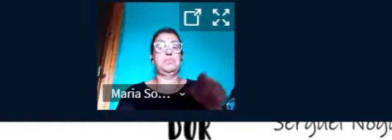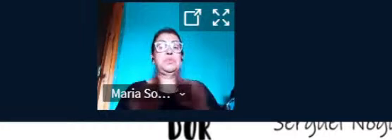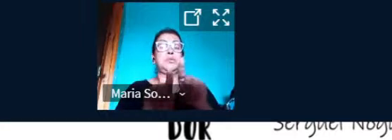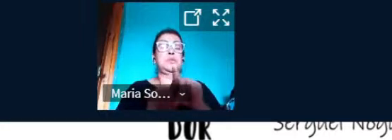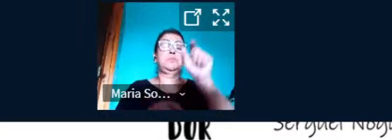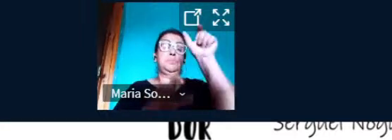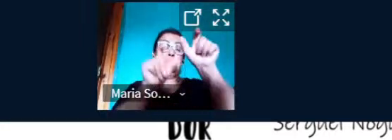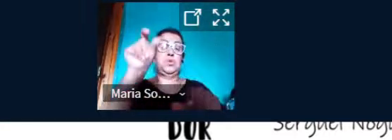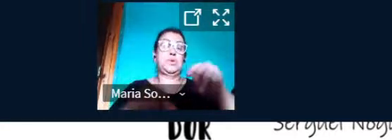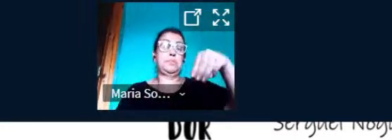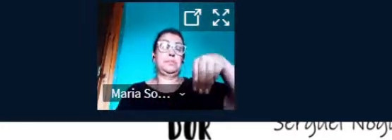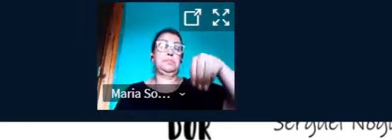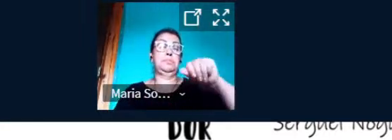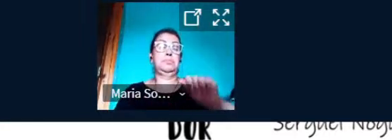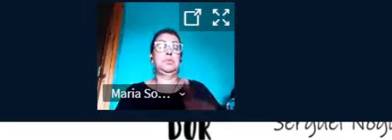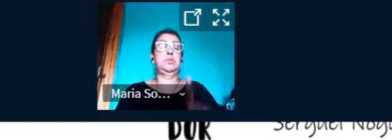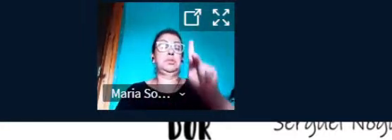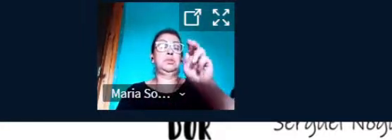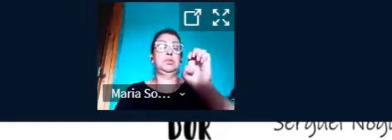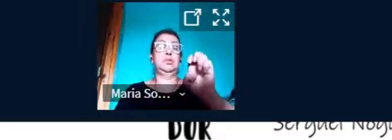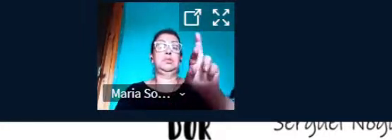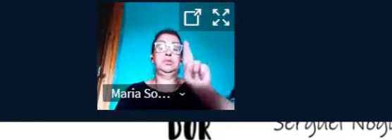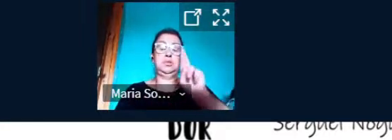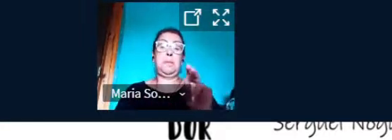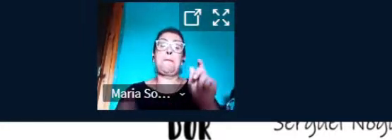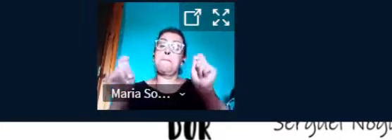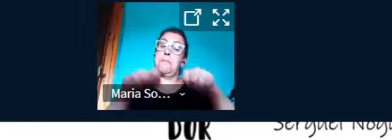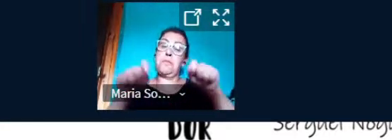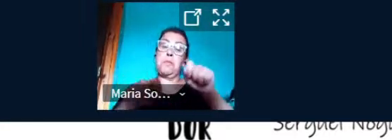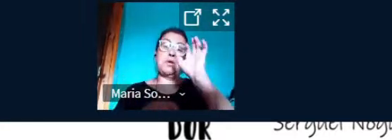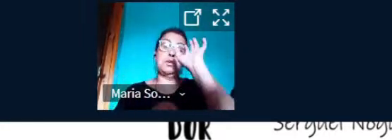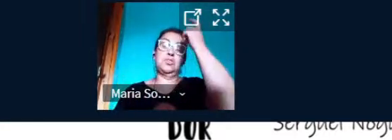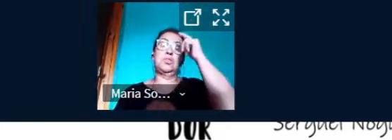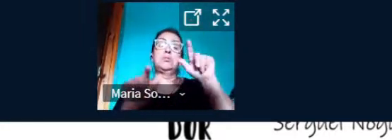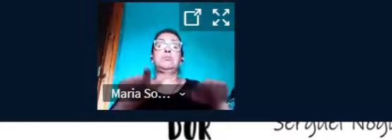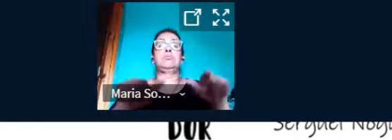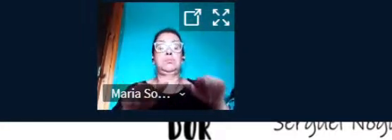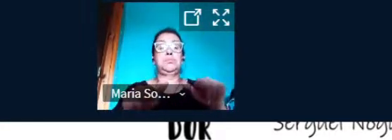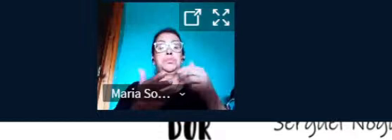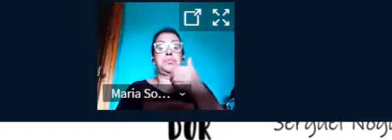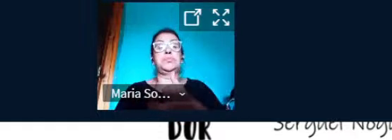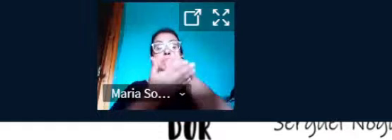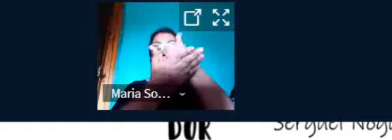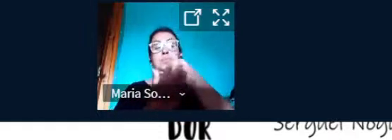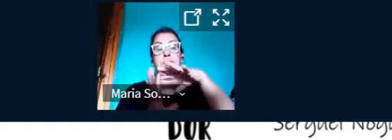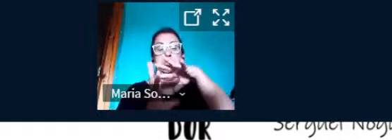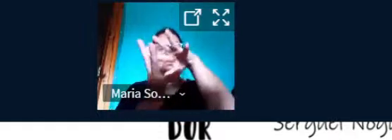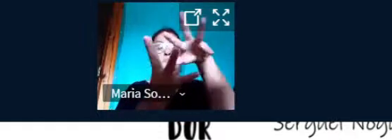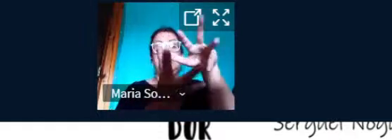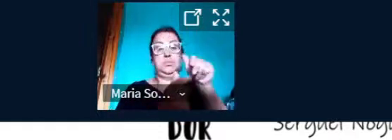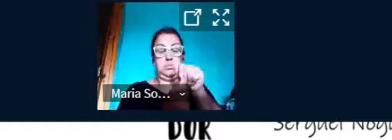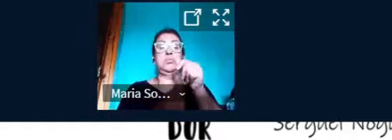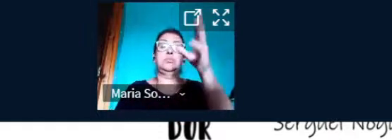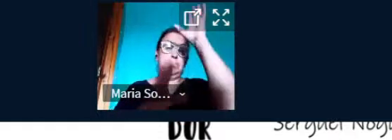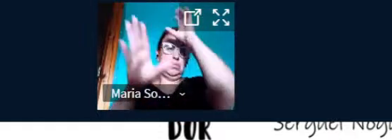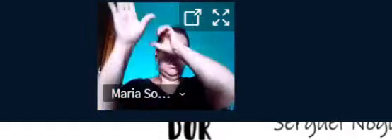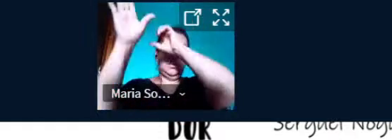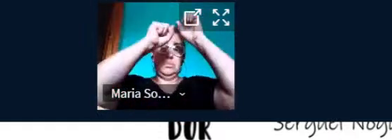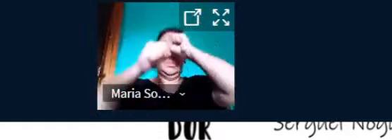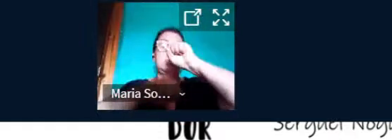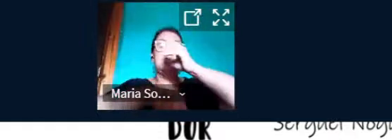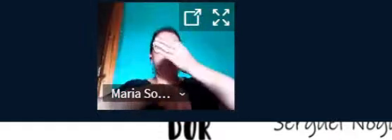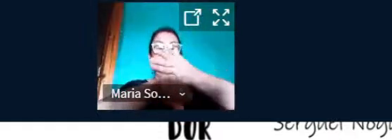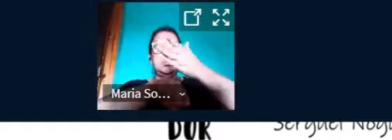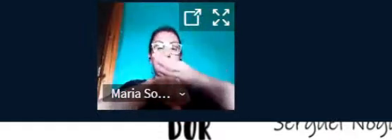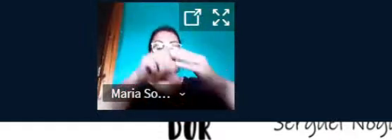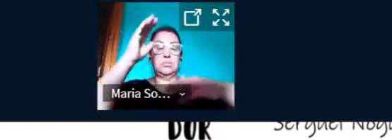problemas locais com apoio global. O aprendizado, por meio de práticas, de cursos e de workshops. O compartilhamento de ideias e